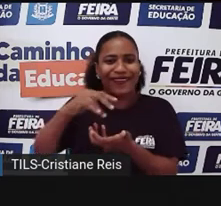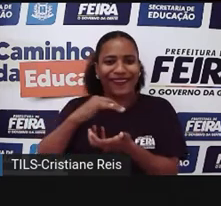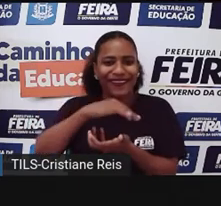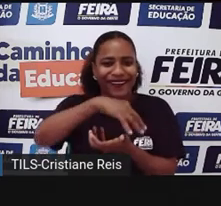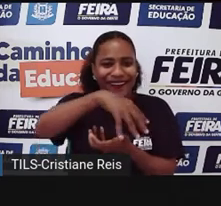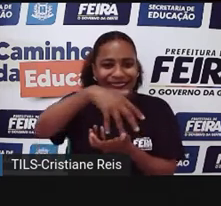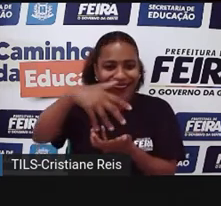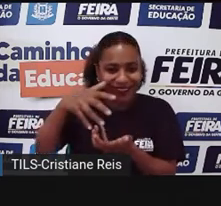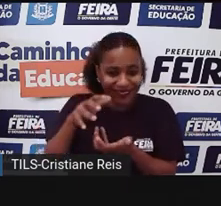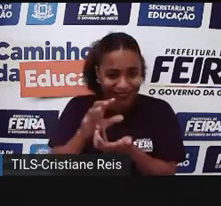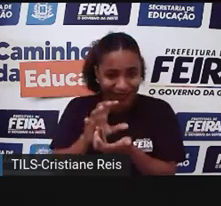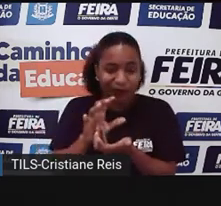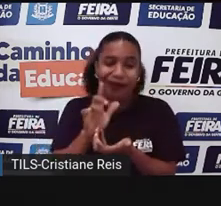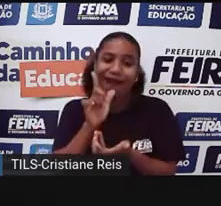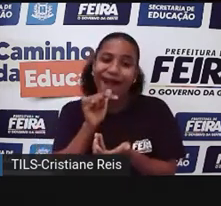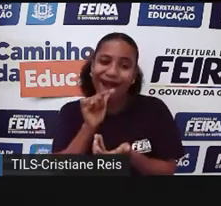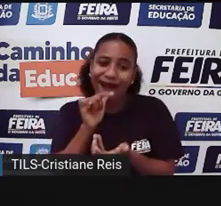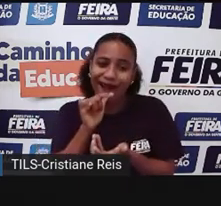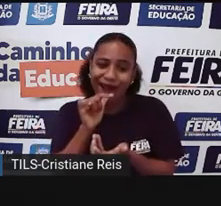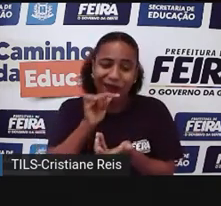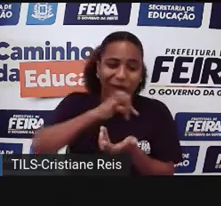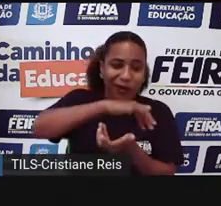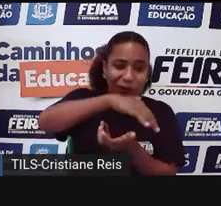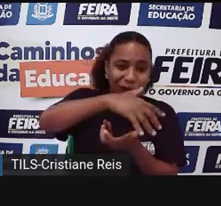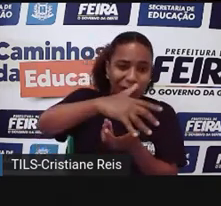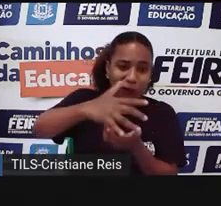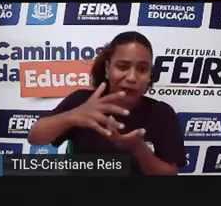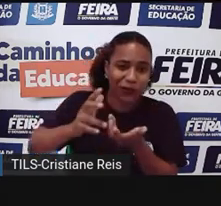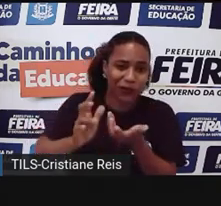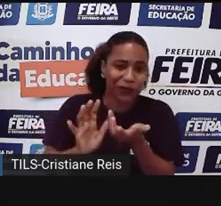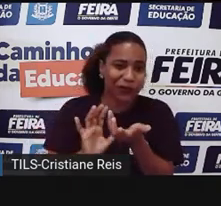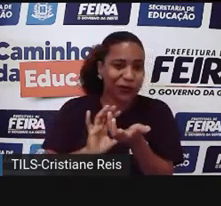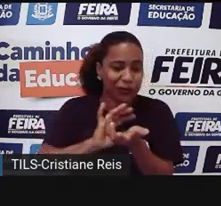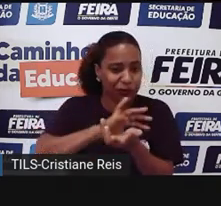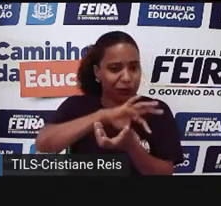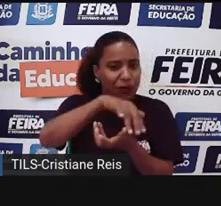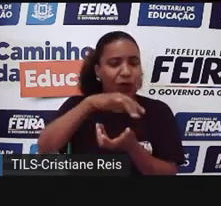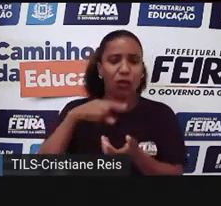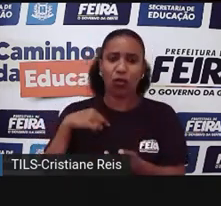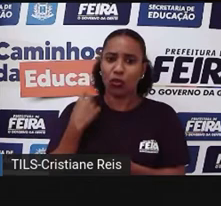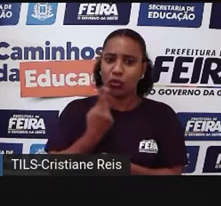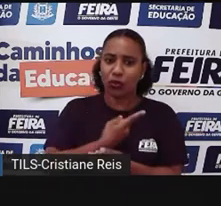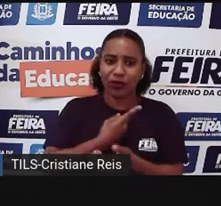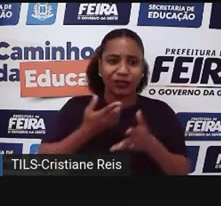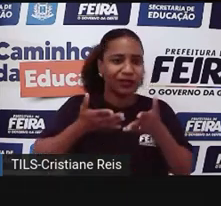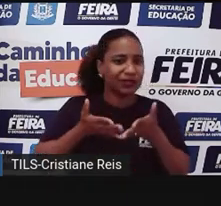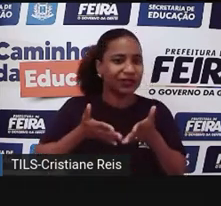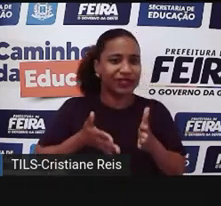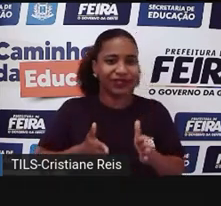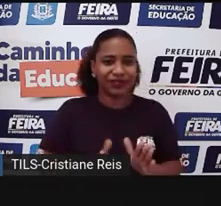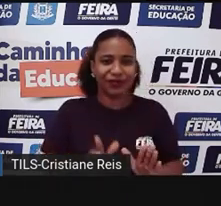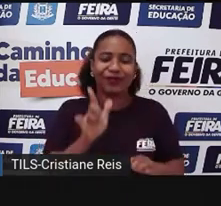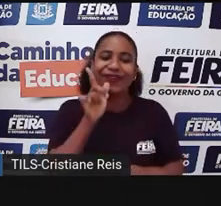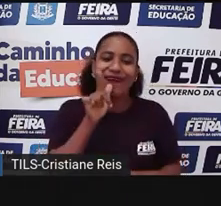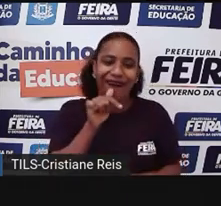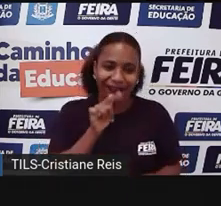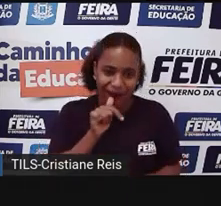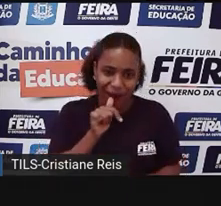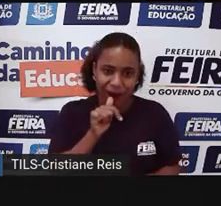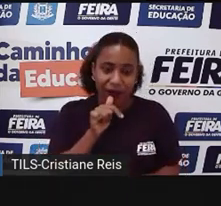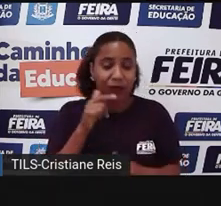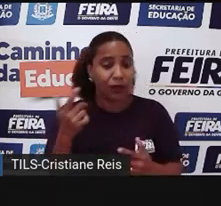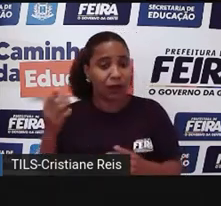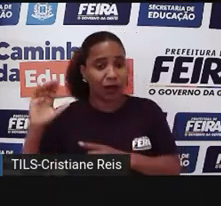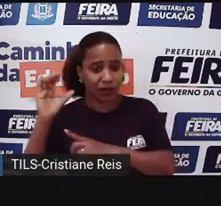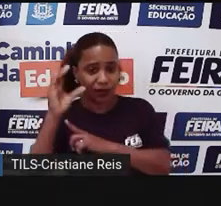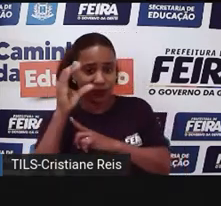seres. Nós nascemos da água, né? Nascemos em todos os aspectos da água. A gente precisa da água. Então, os indígenas veem a terra